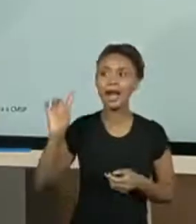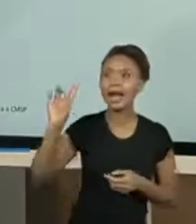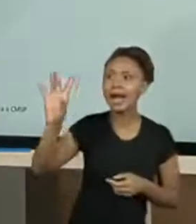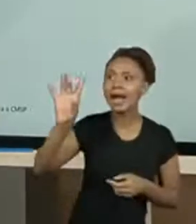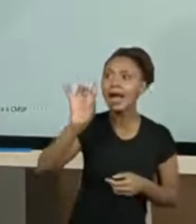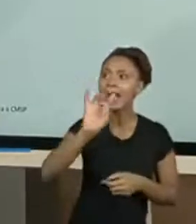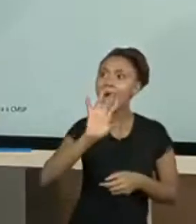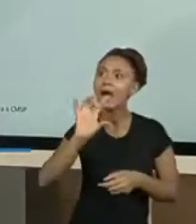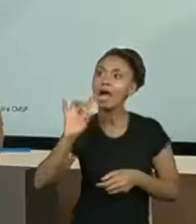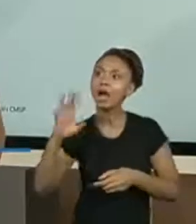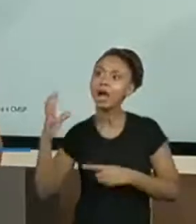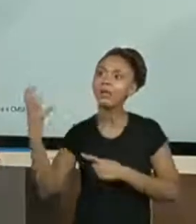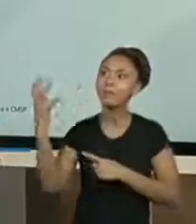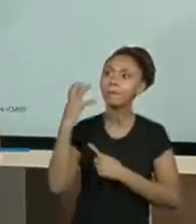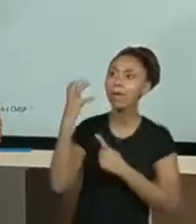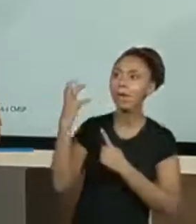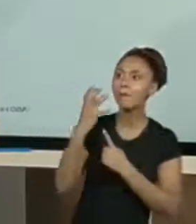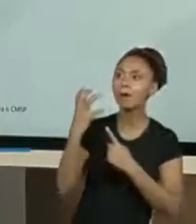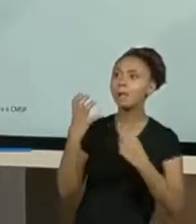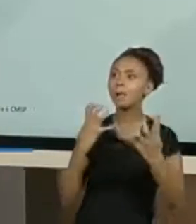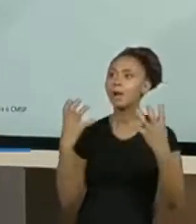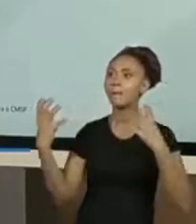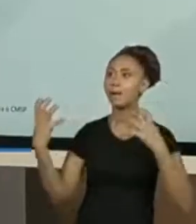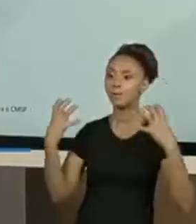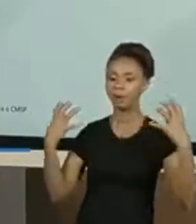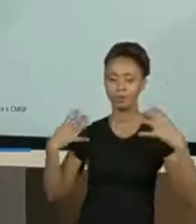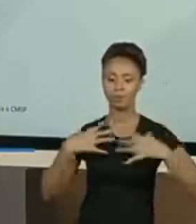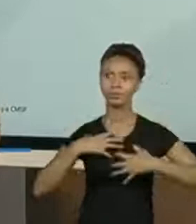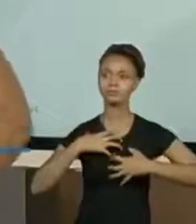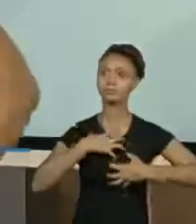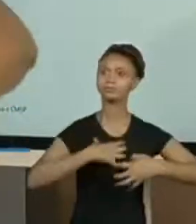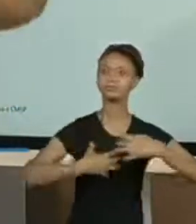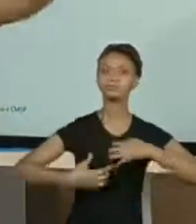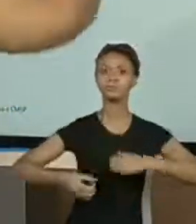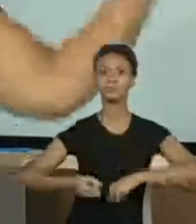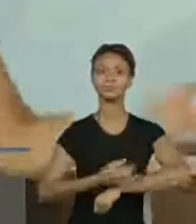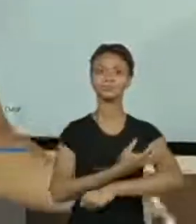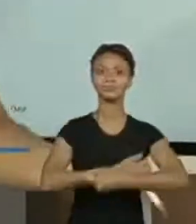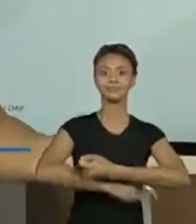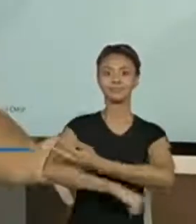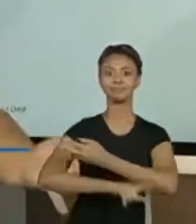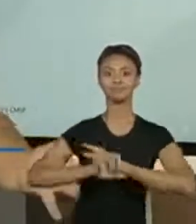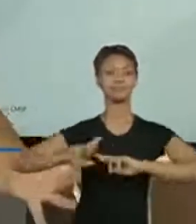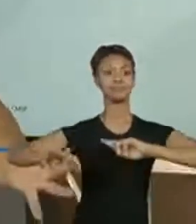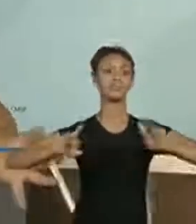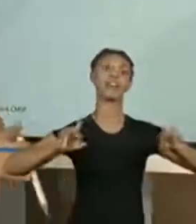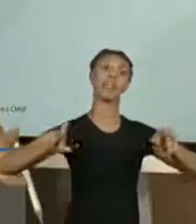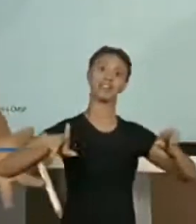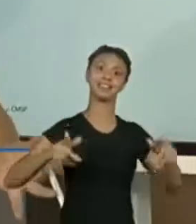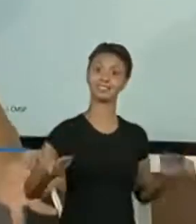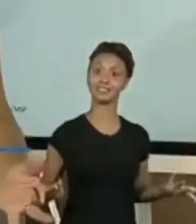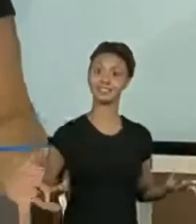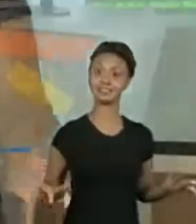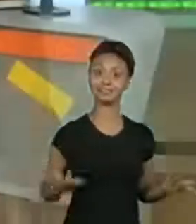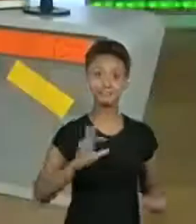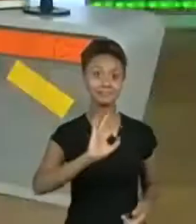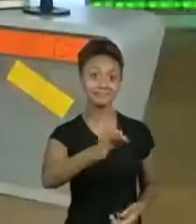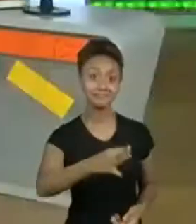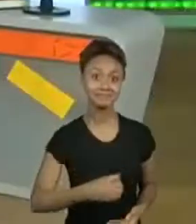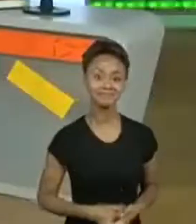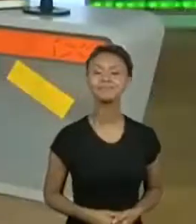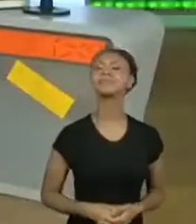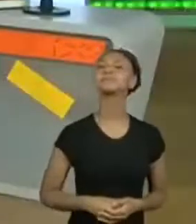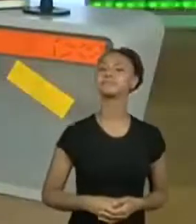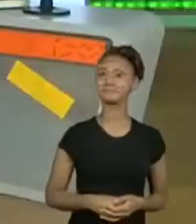recurso diferente estimula emoções diferentes também. Então, tem mais coisas para estimular, certo? Agora,